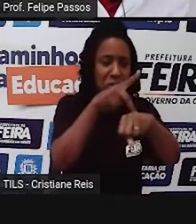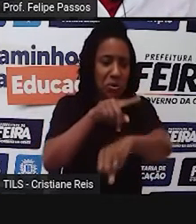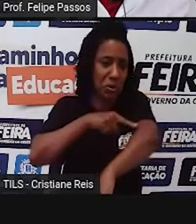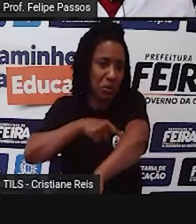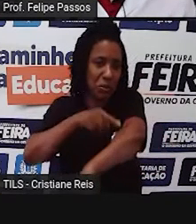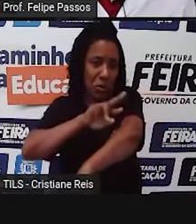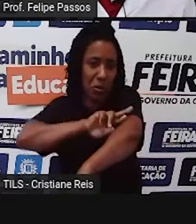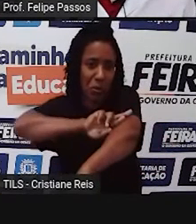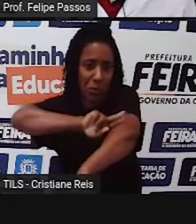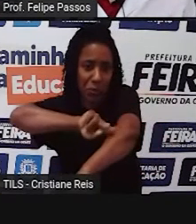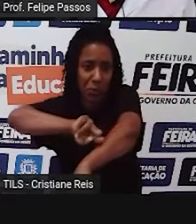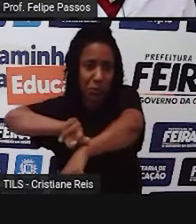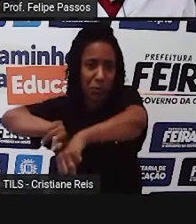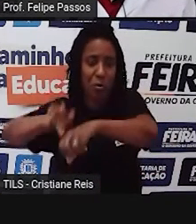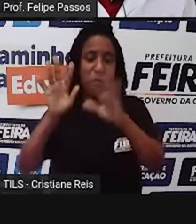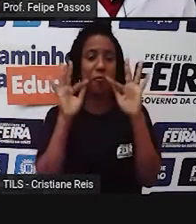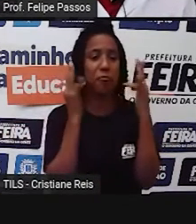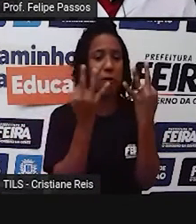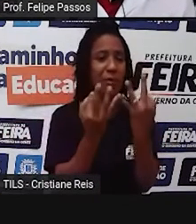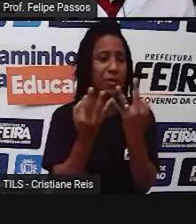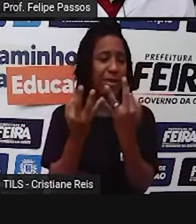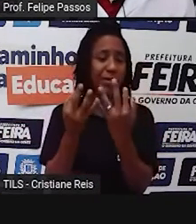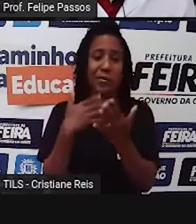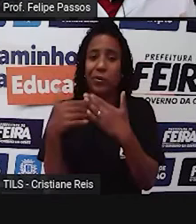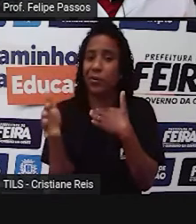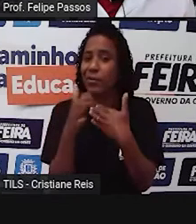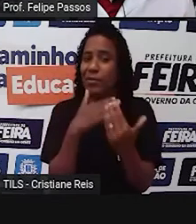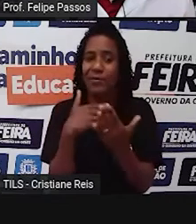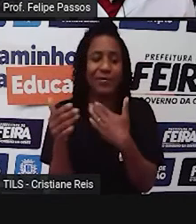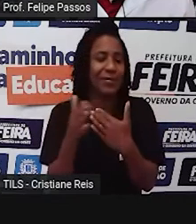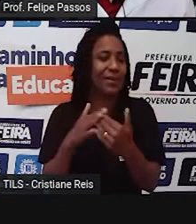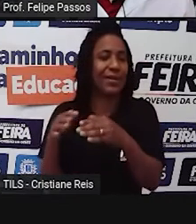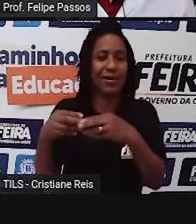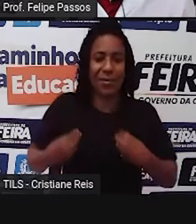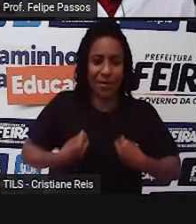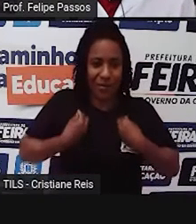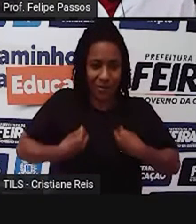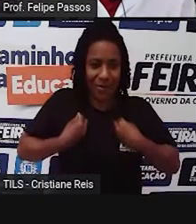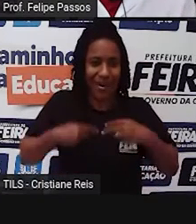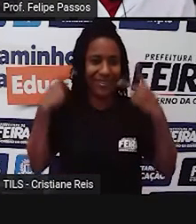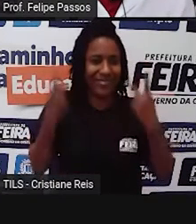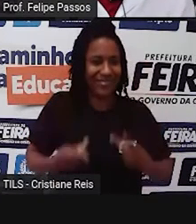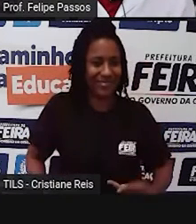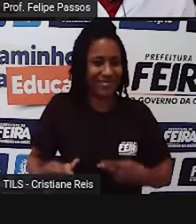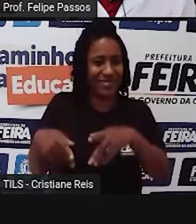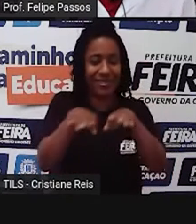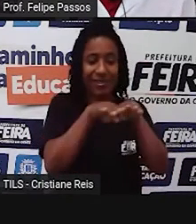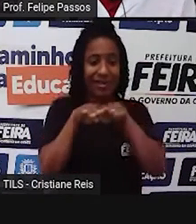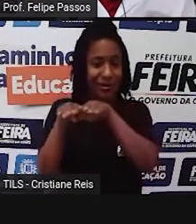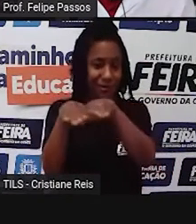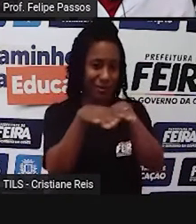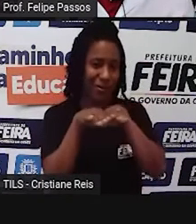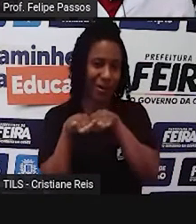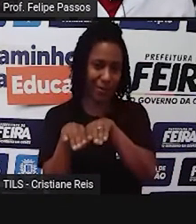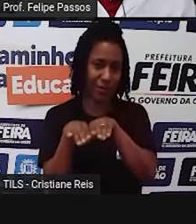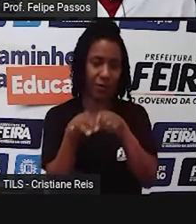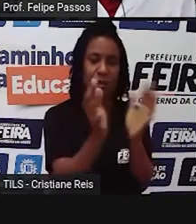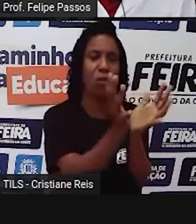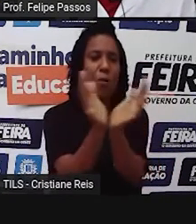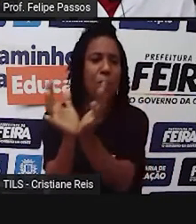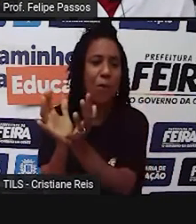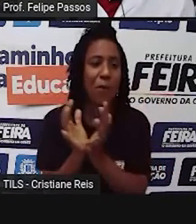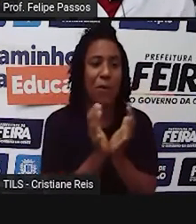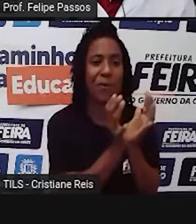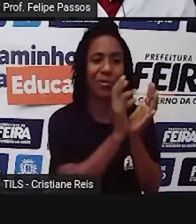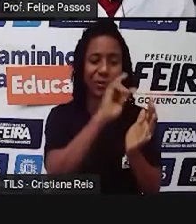importa qual é a origem da sua família, você é um ser humano, como qualquer outro. Então, os povos de diferentes países, de